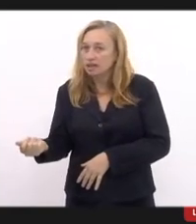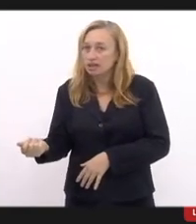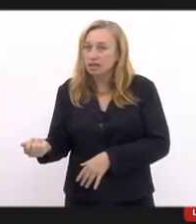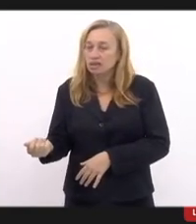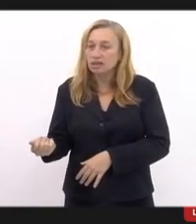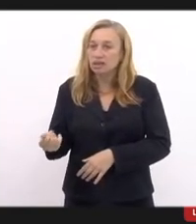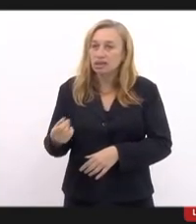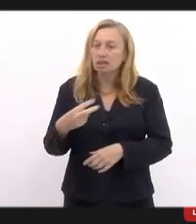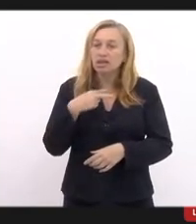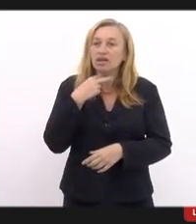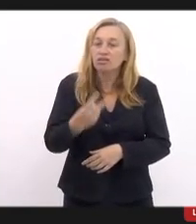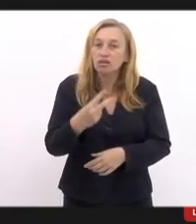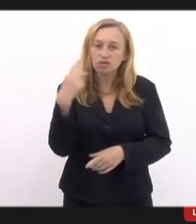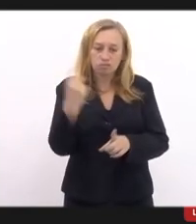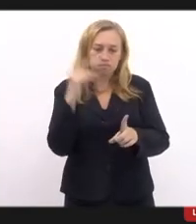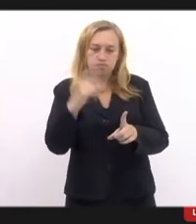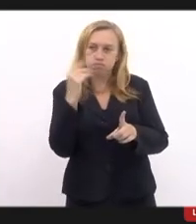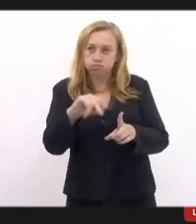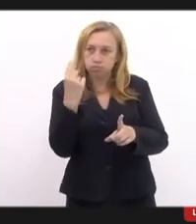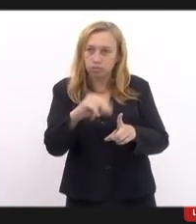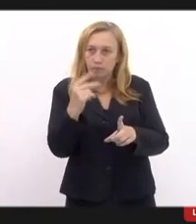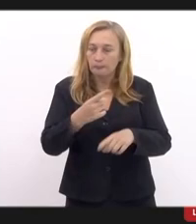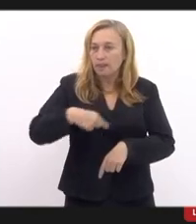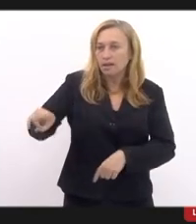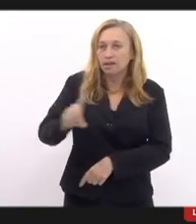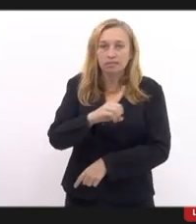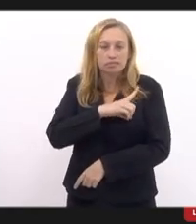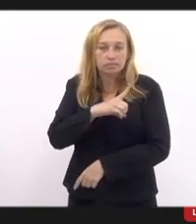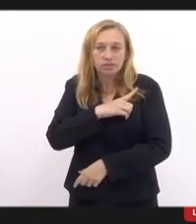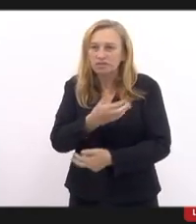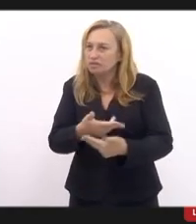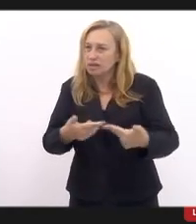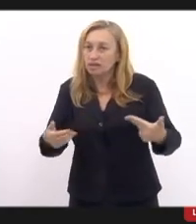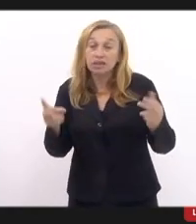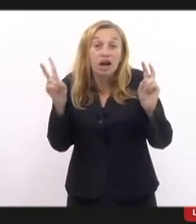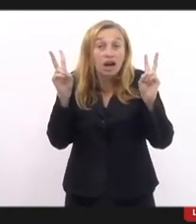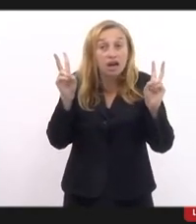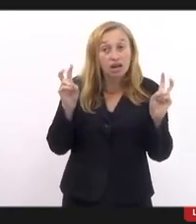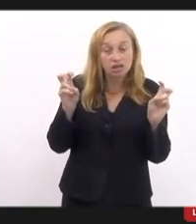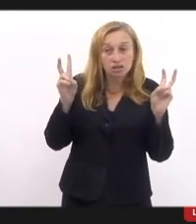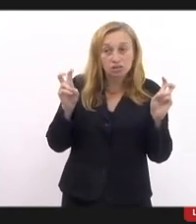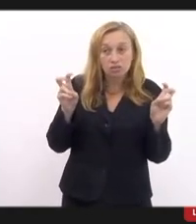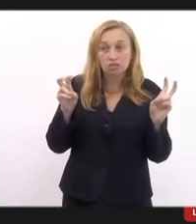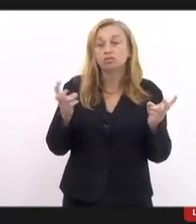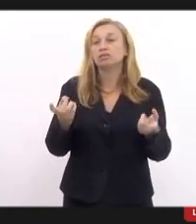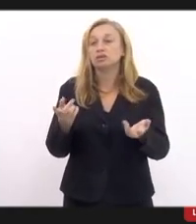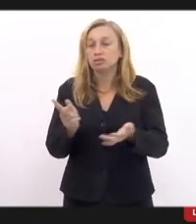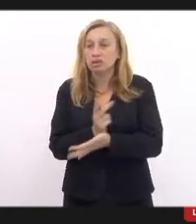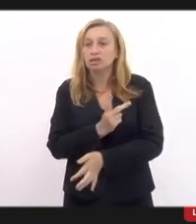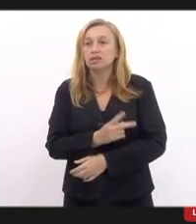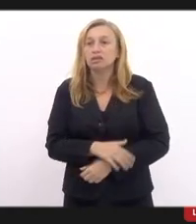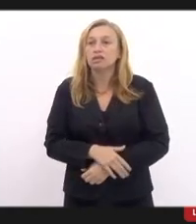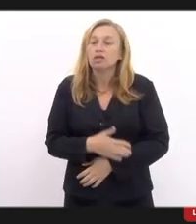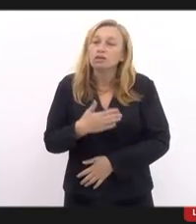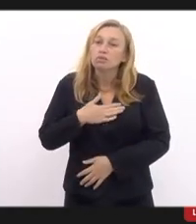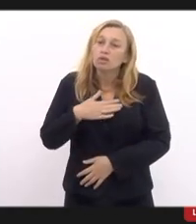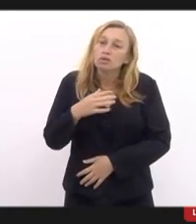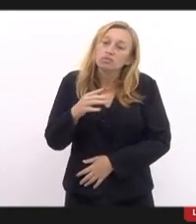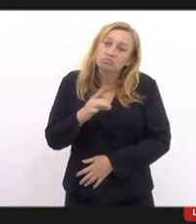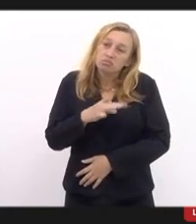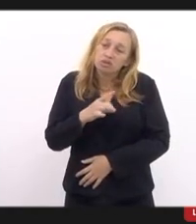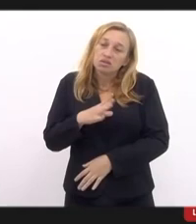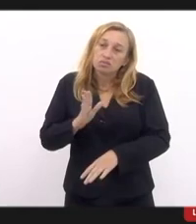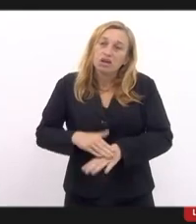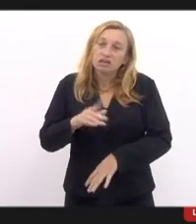aumentava a voz, apanhava, ia para a delegacia, várias, várias vezes, sabe? E o meu maior medo é